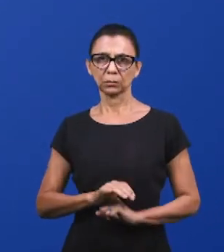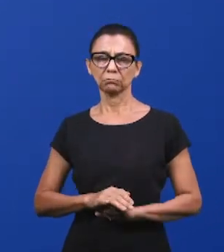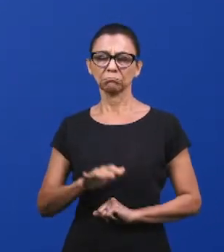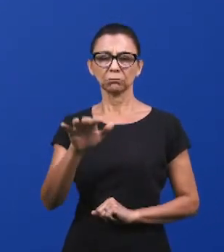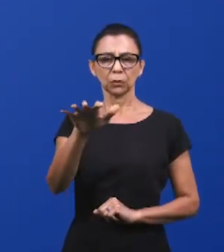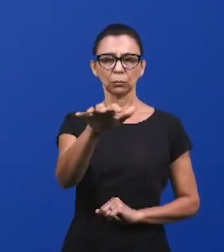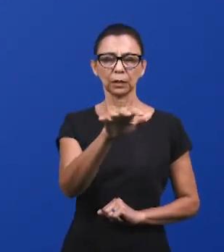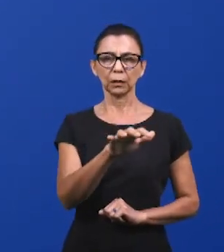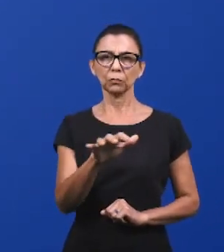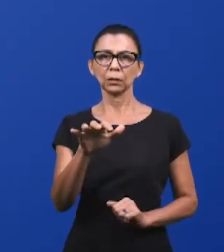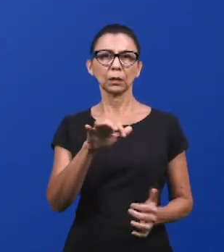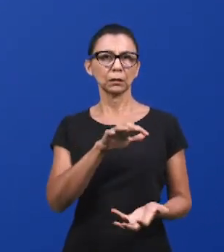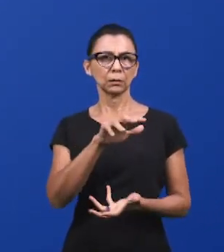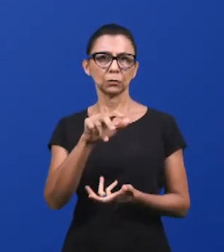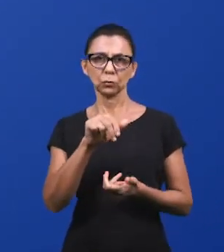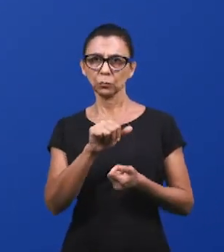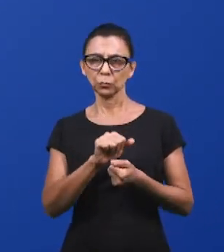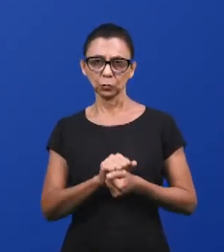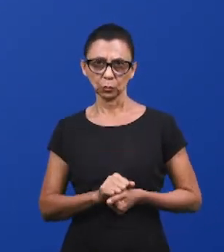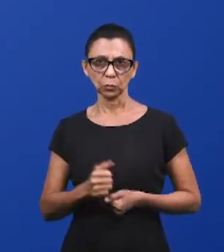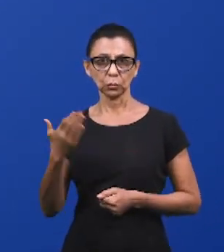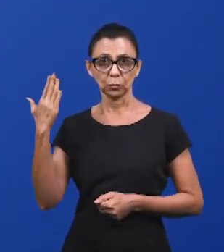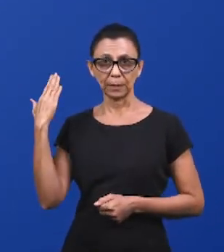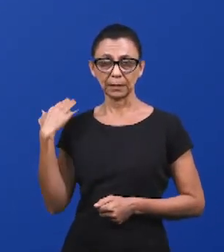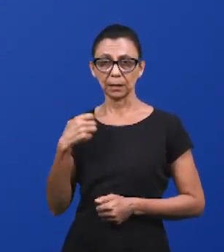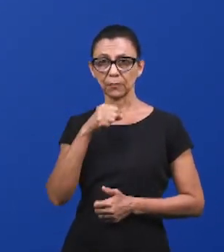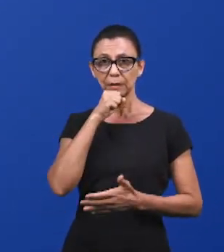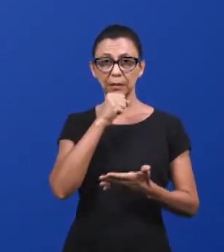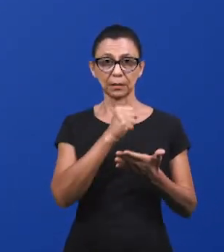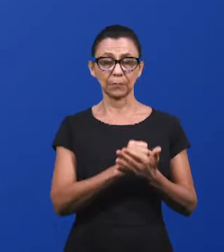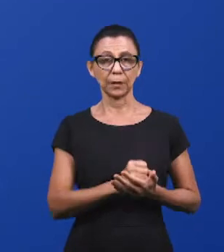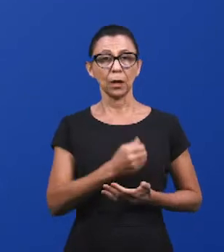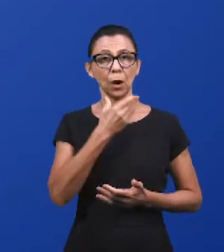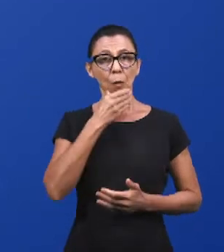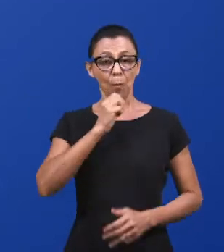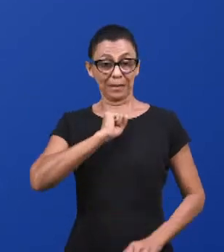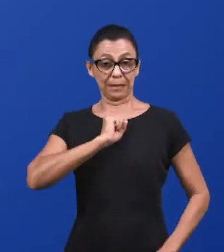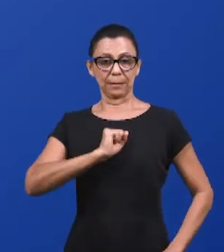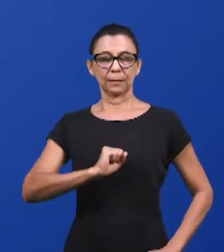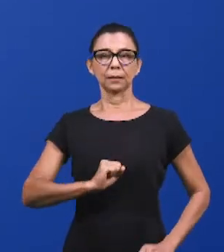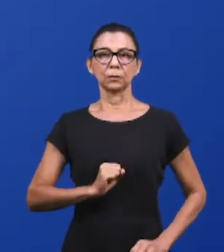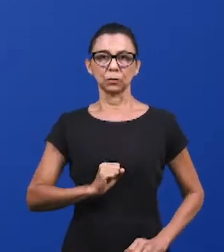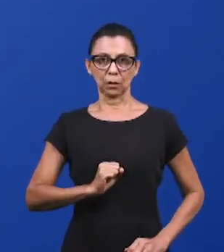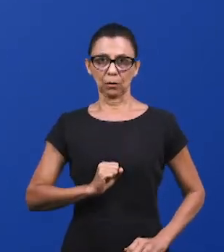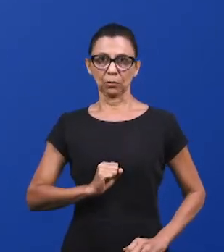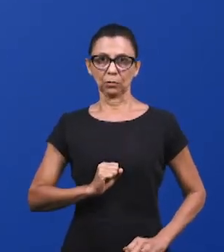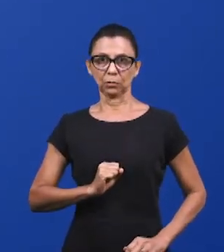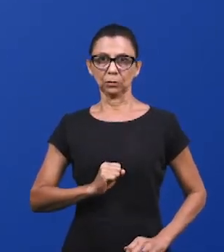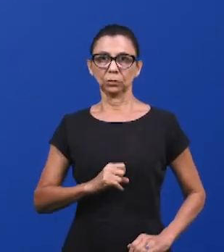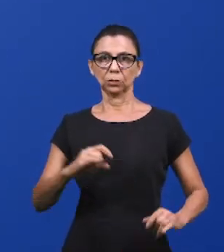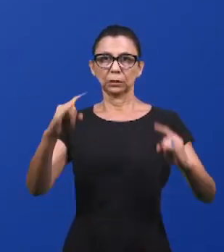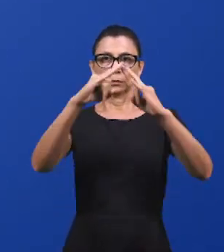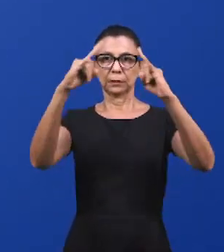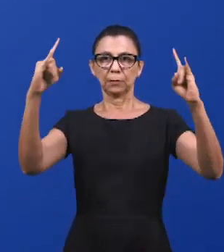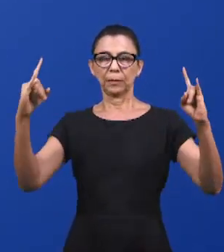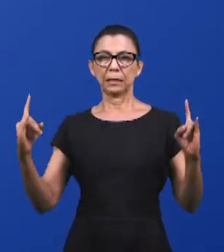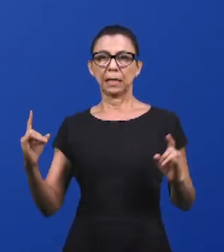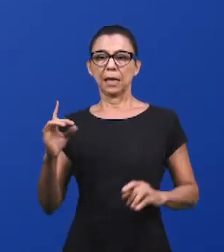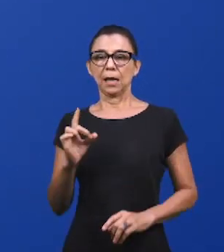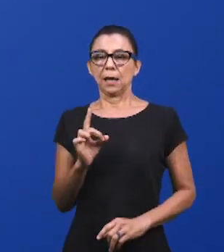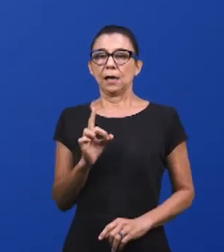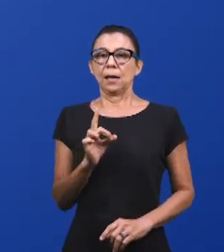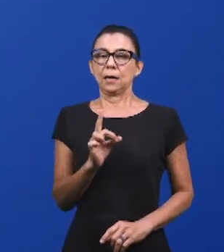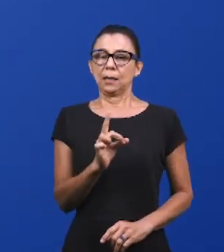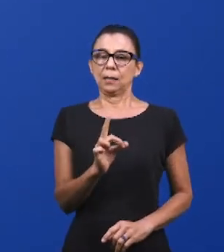Testamento era realizado pelo sumo sacerdote, que entrava na presença do Senhor ali no